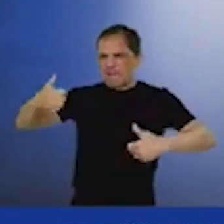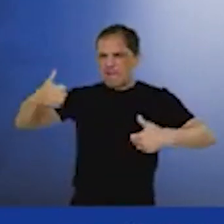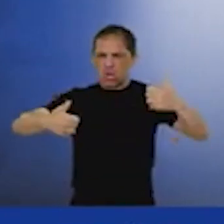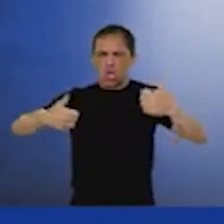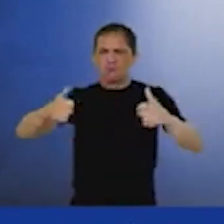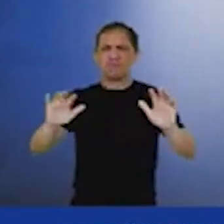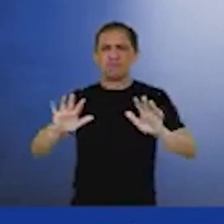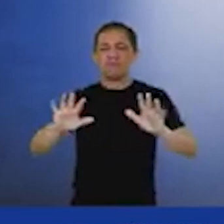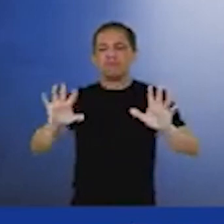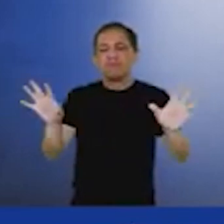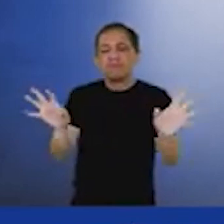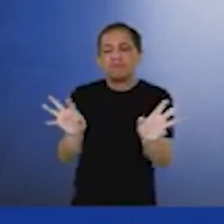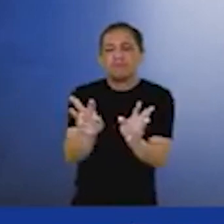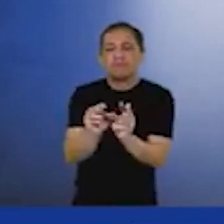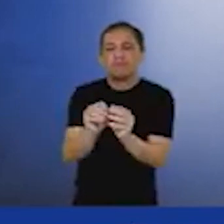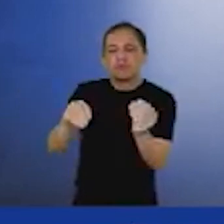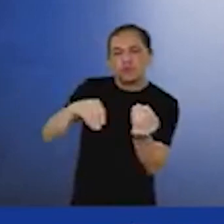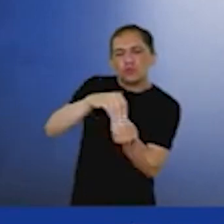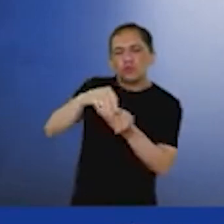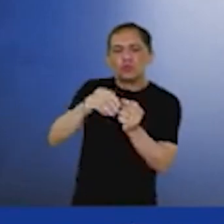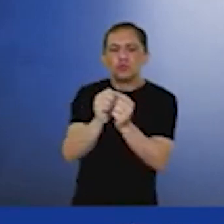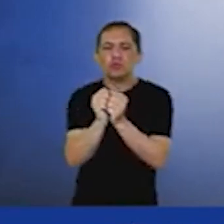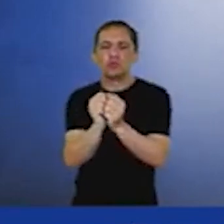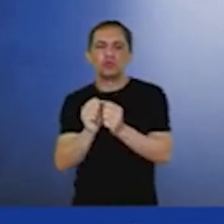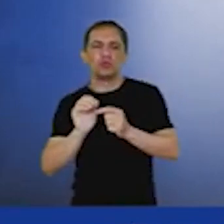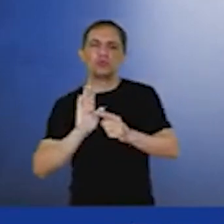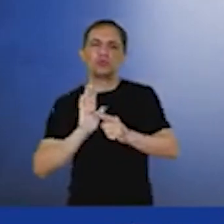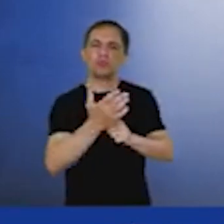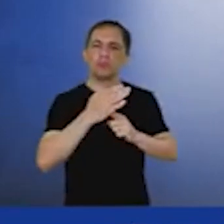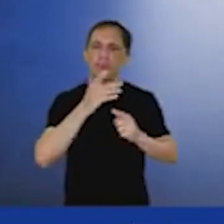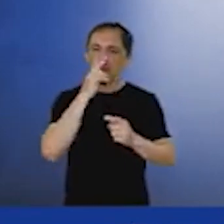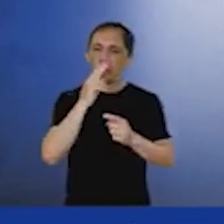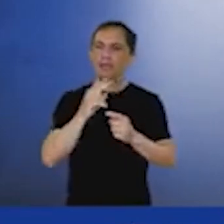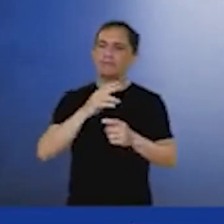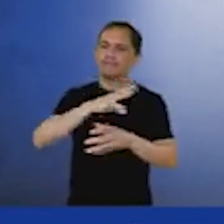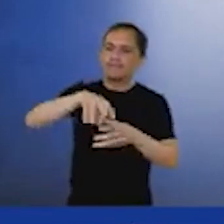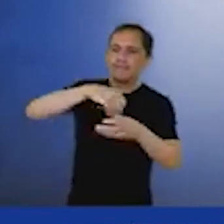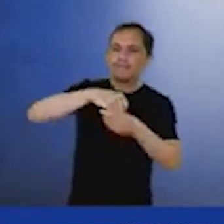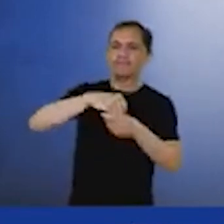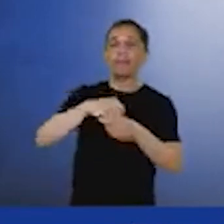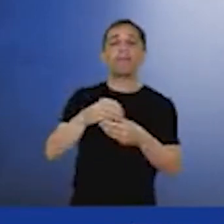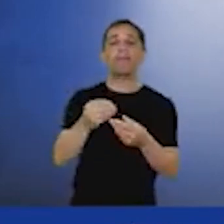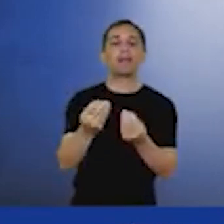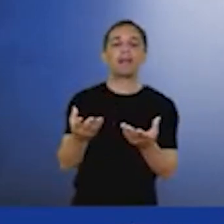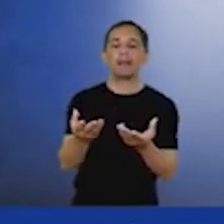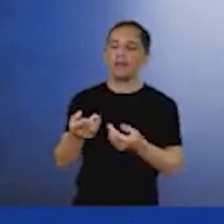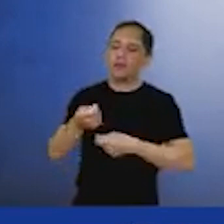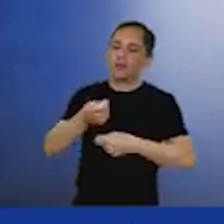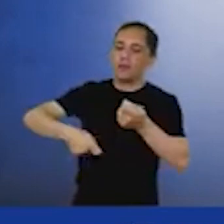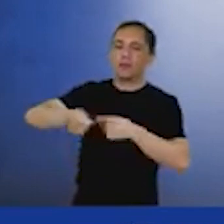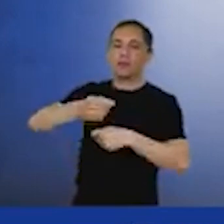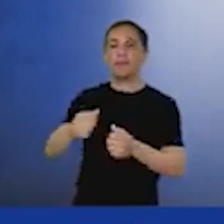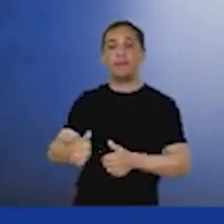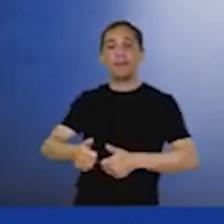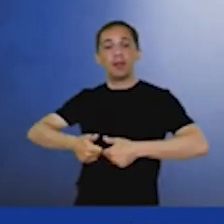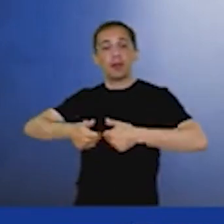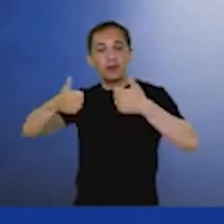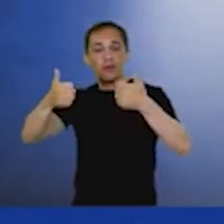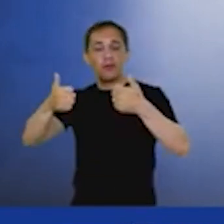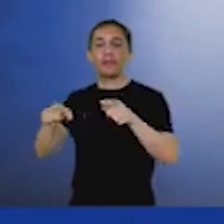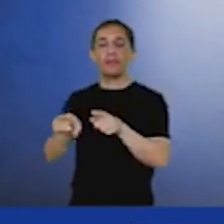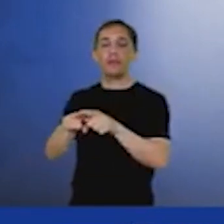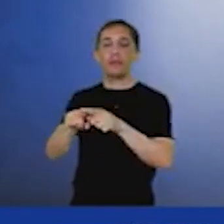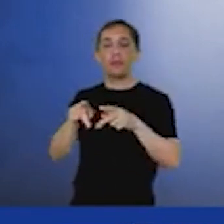complementariedade de fontes de energia, pensando no crescimento econômico, pensando no crescimento populacional, pensando no